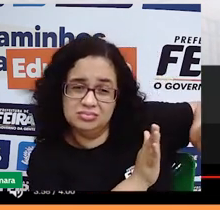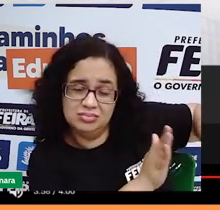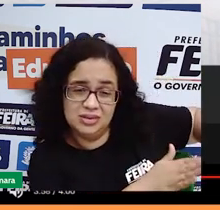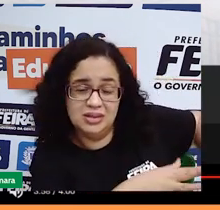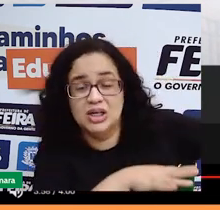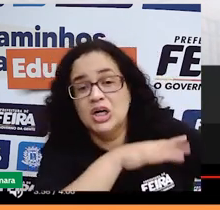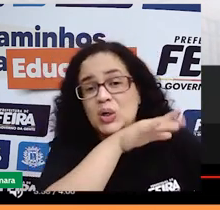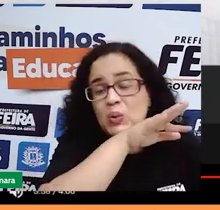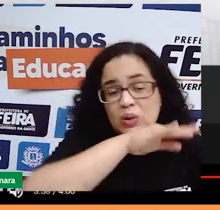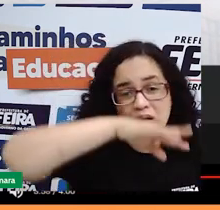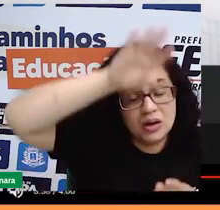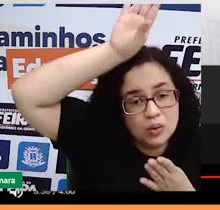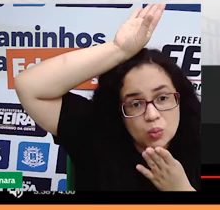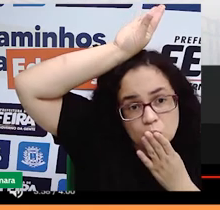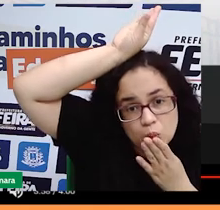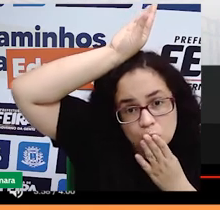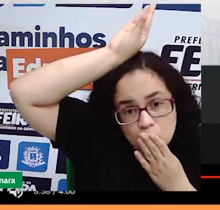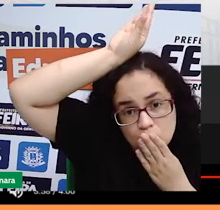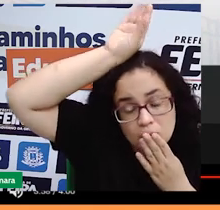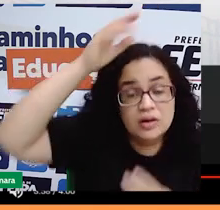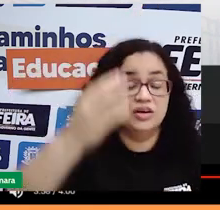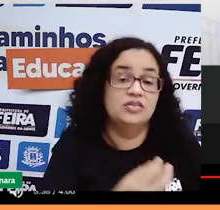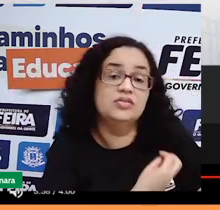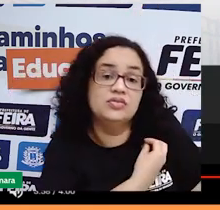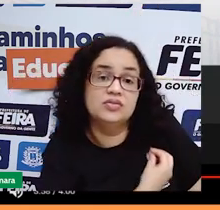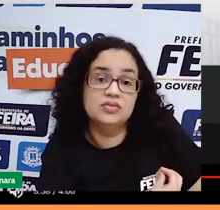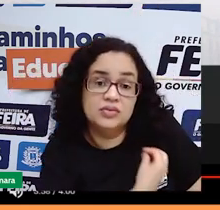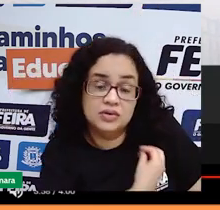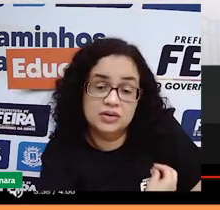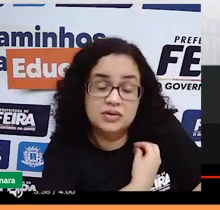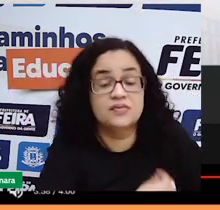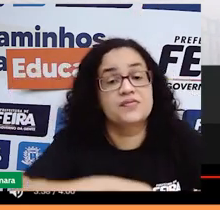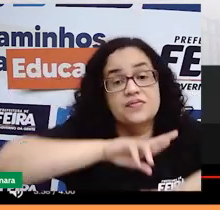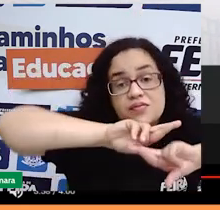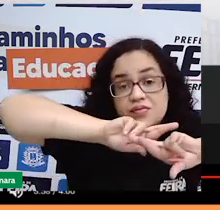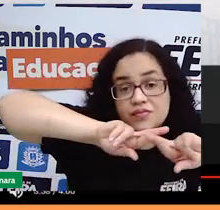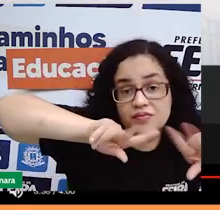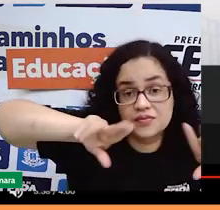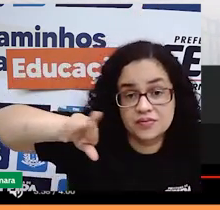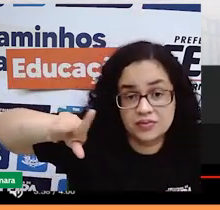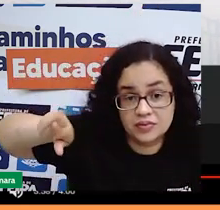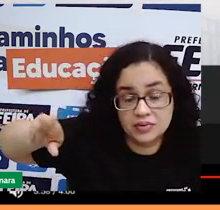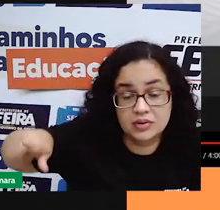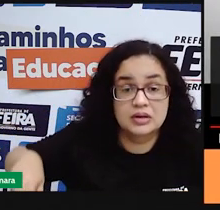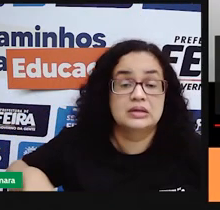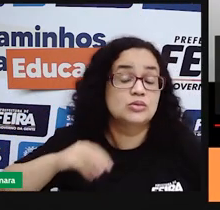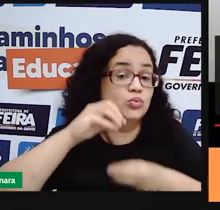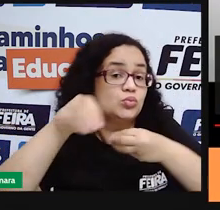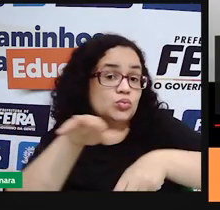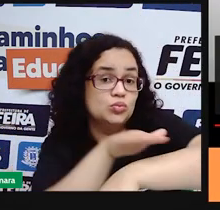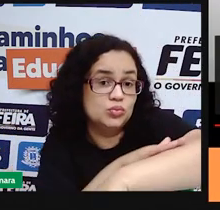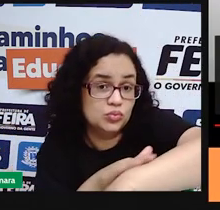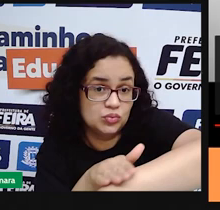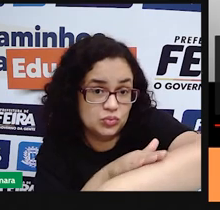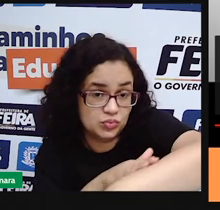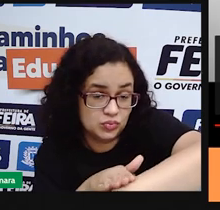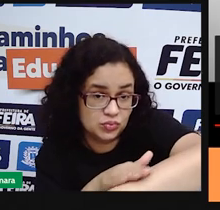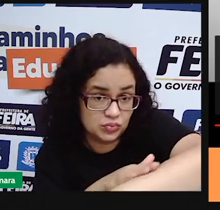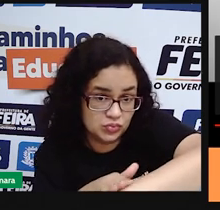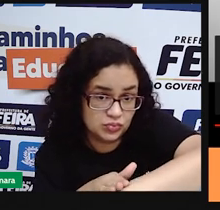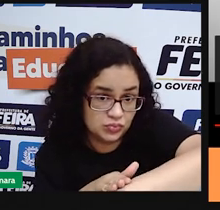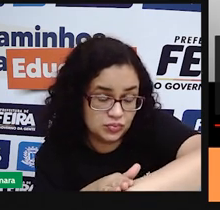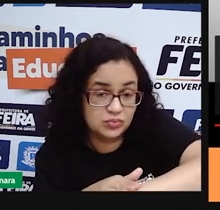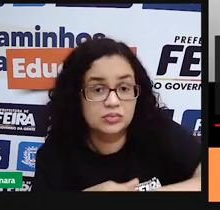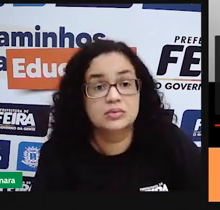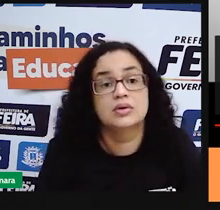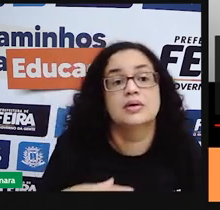sobre os indígenas, entendendo aí a sua diversidade enquanto etnia são diferentes, mas